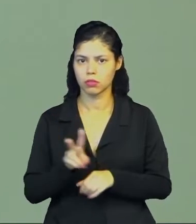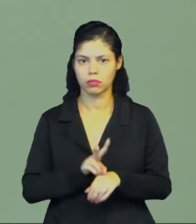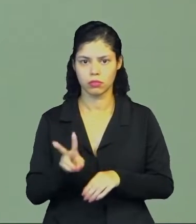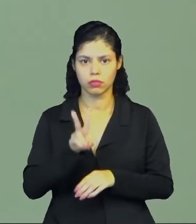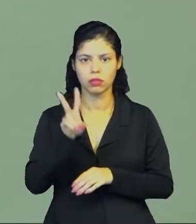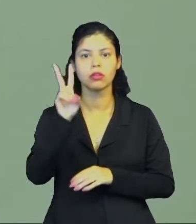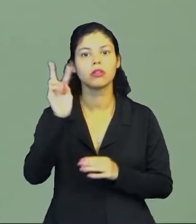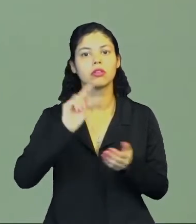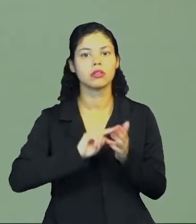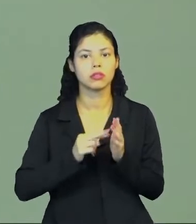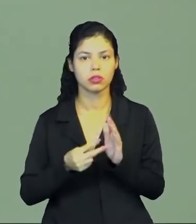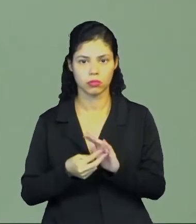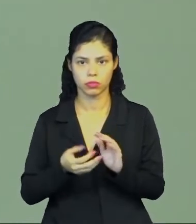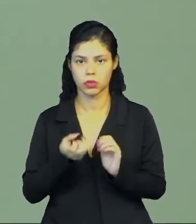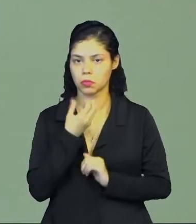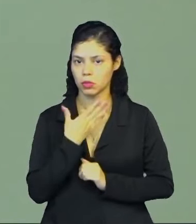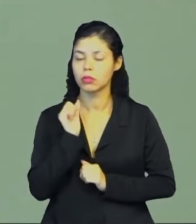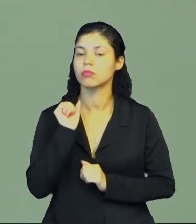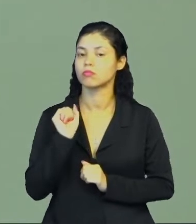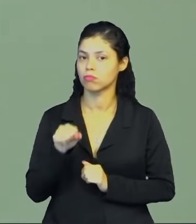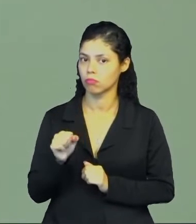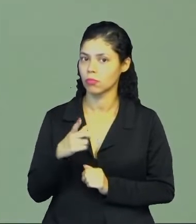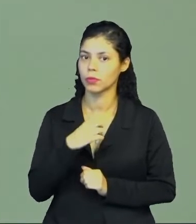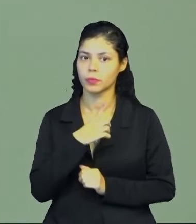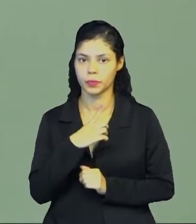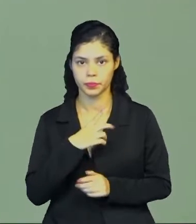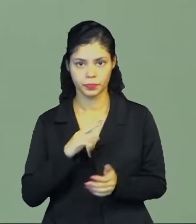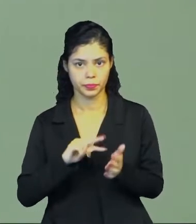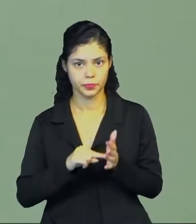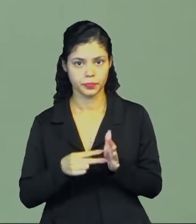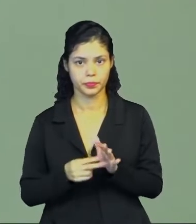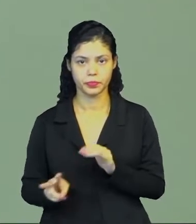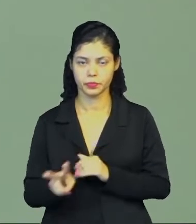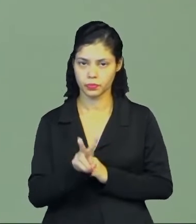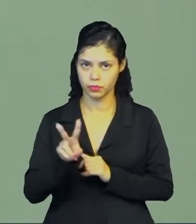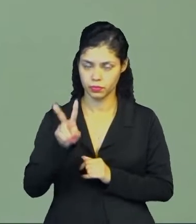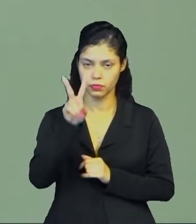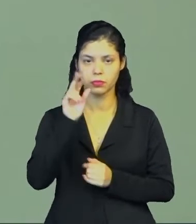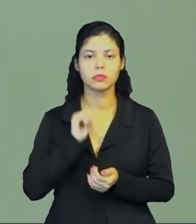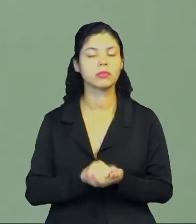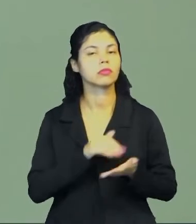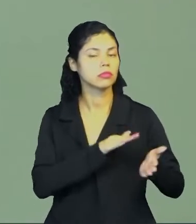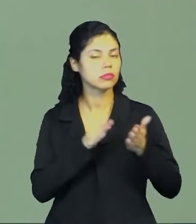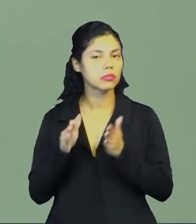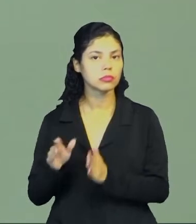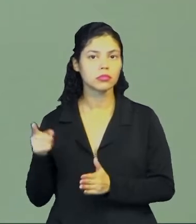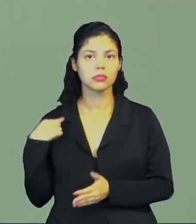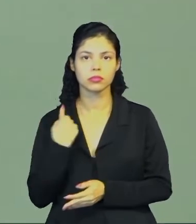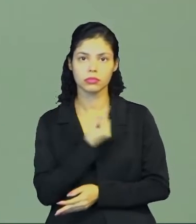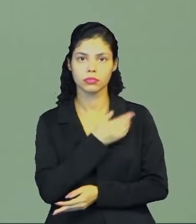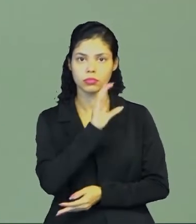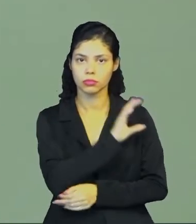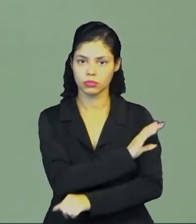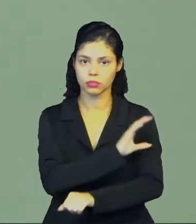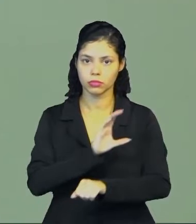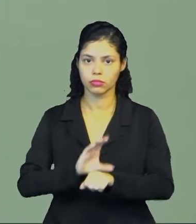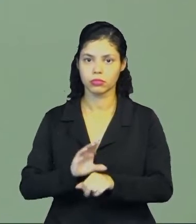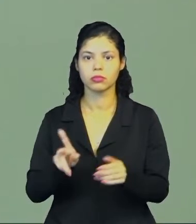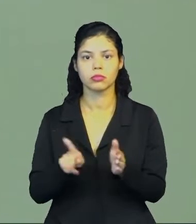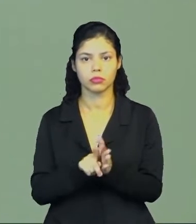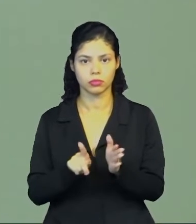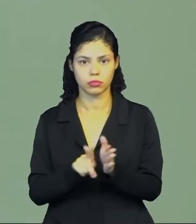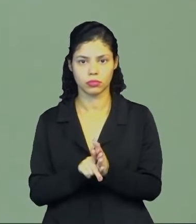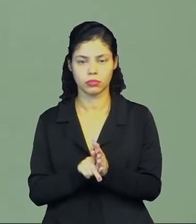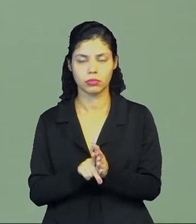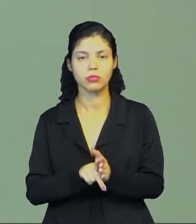significativo. tem, sim, um valor significativo, né? E faz parte da cultura desse povo,